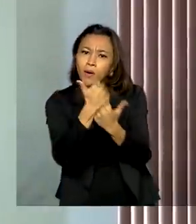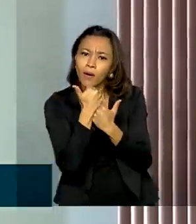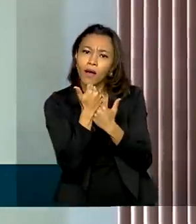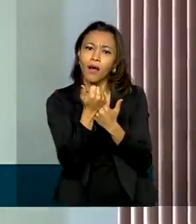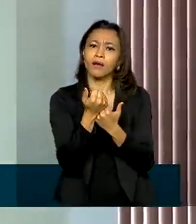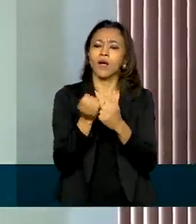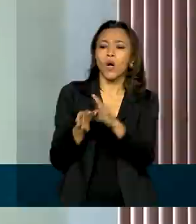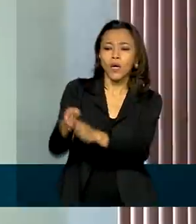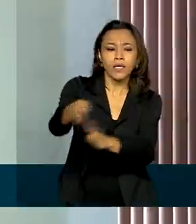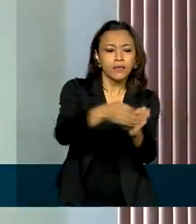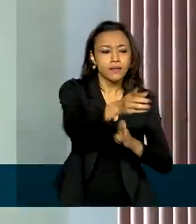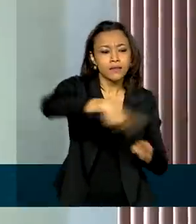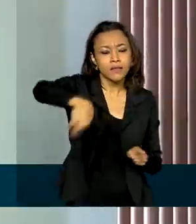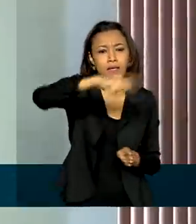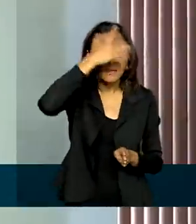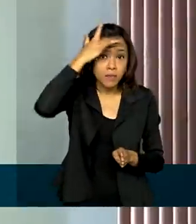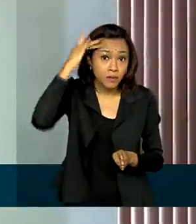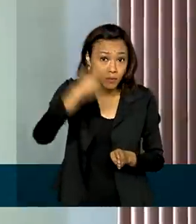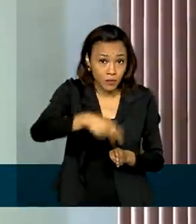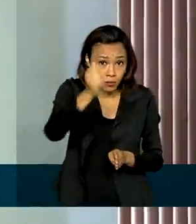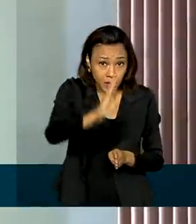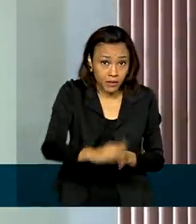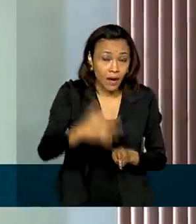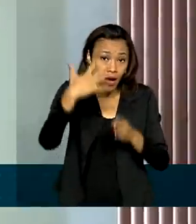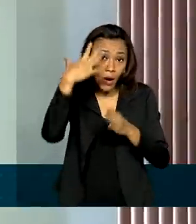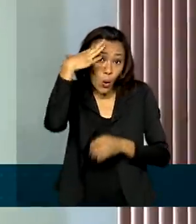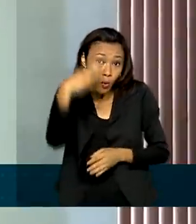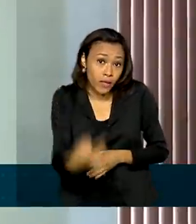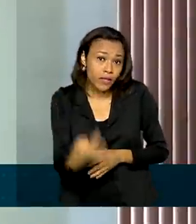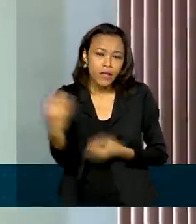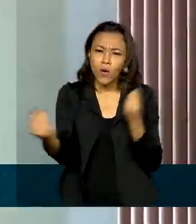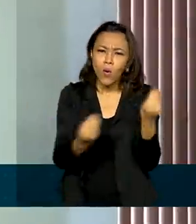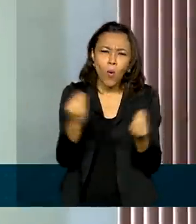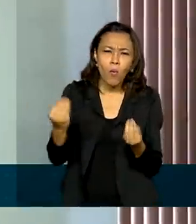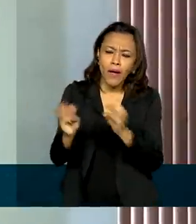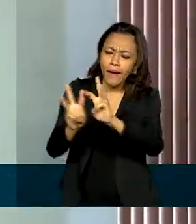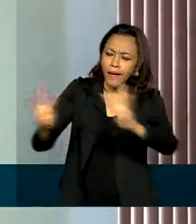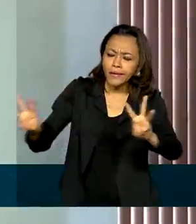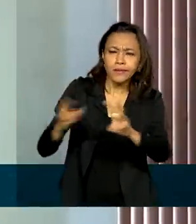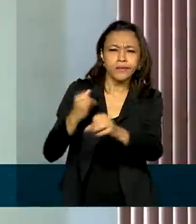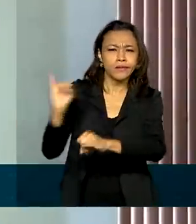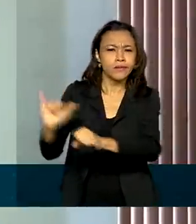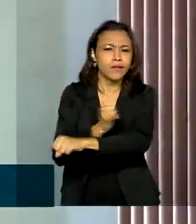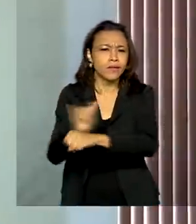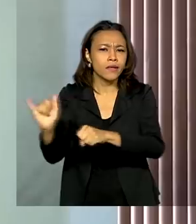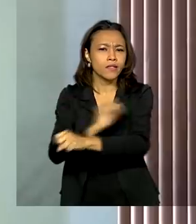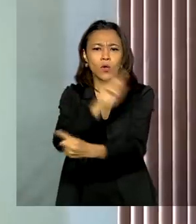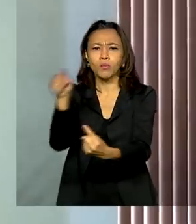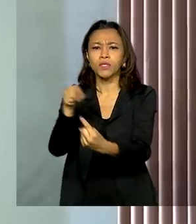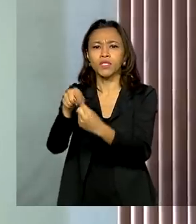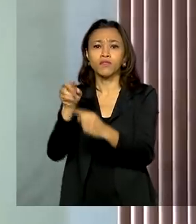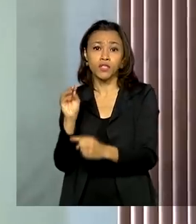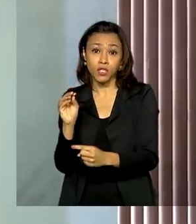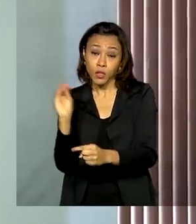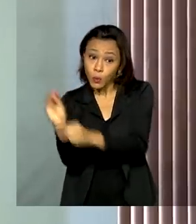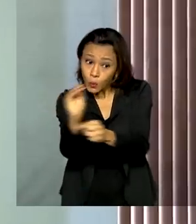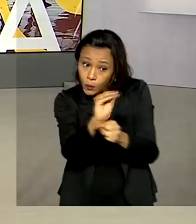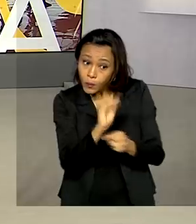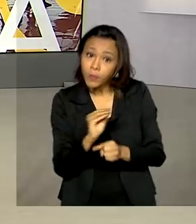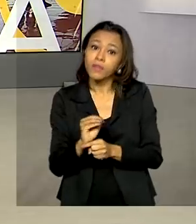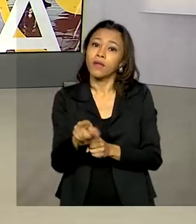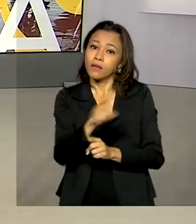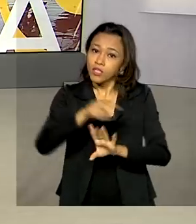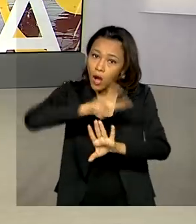consumidor brasileiro a compreender mais esse mecanismo que visa protegê-lo dessas infrações.